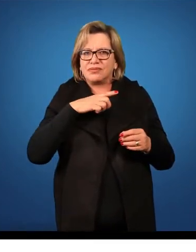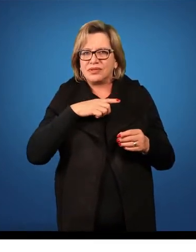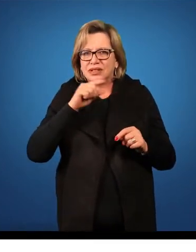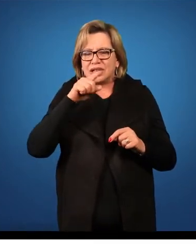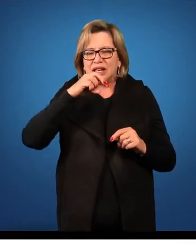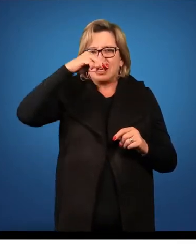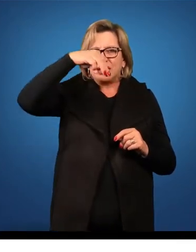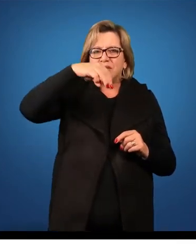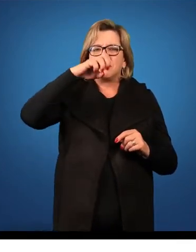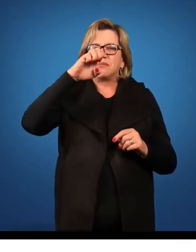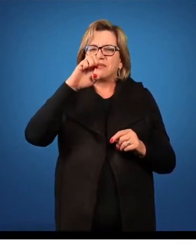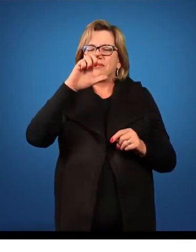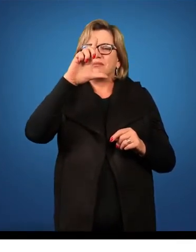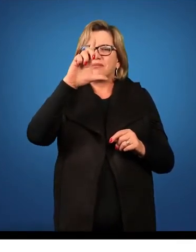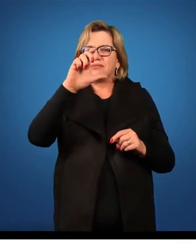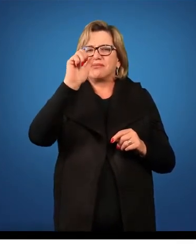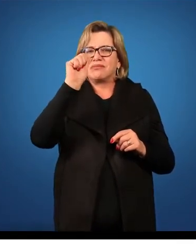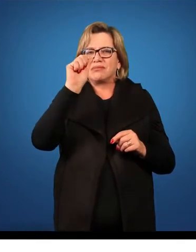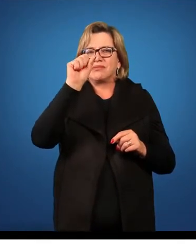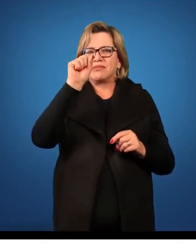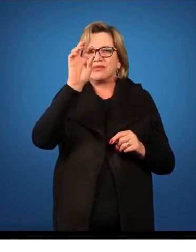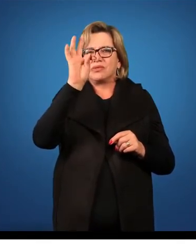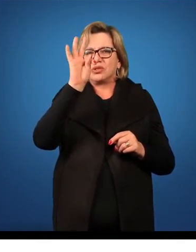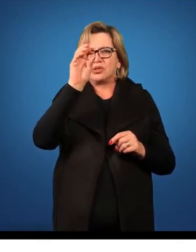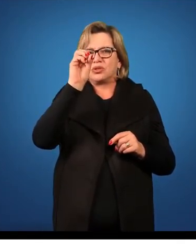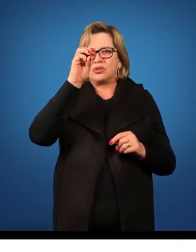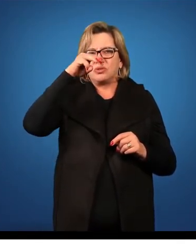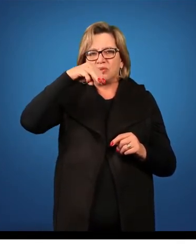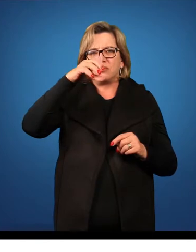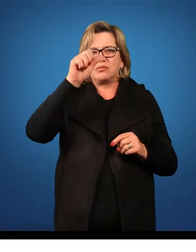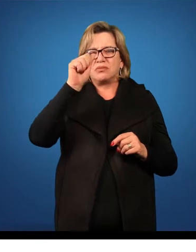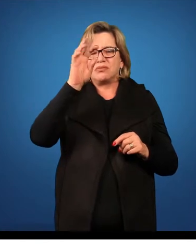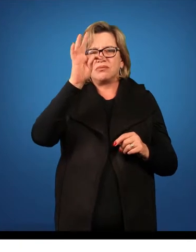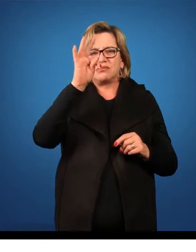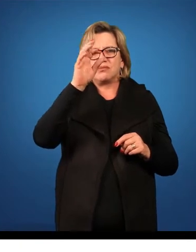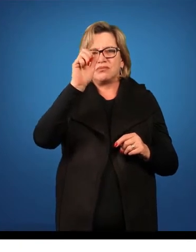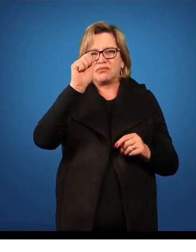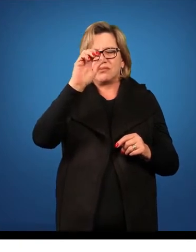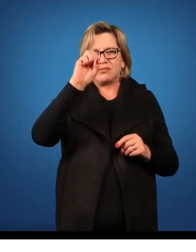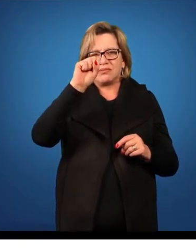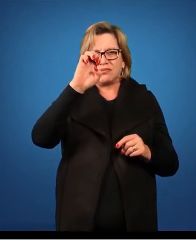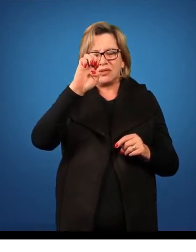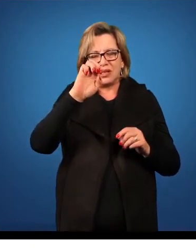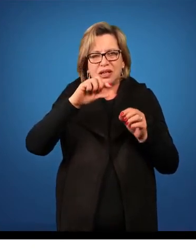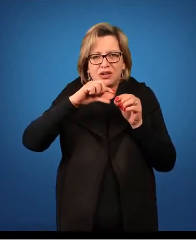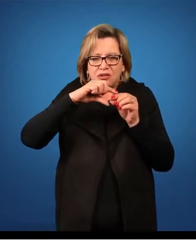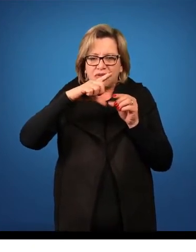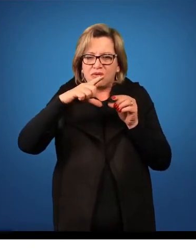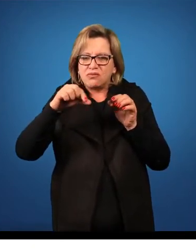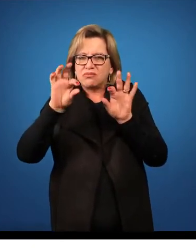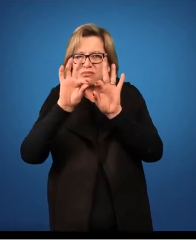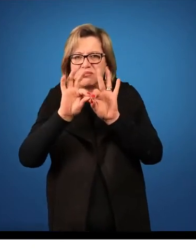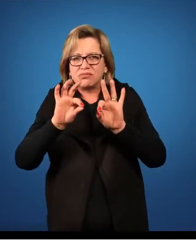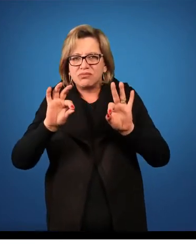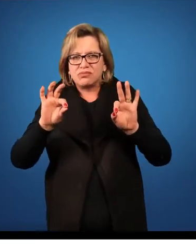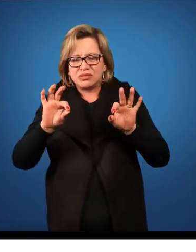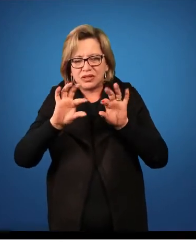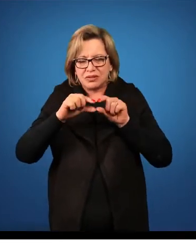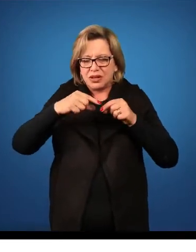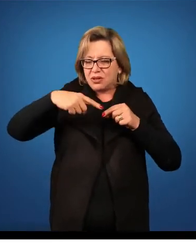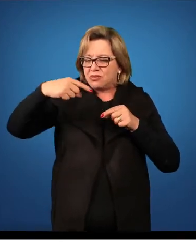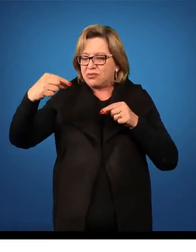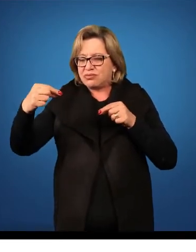Melastomataceae, característica das Melastomataceae. Folhas simples, opostas, e se a gente